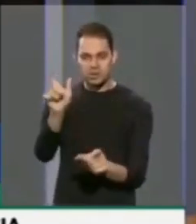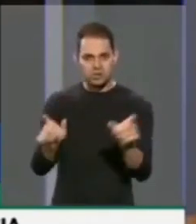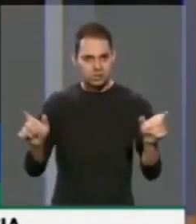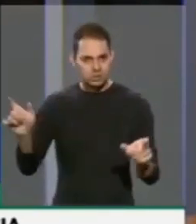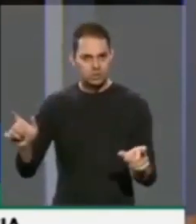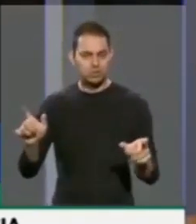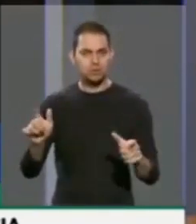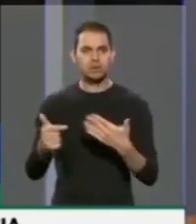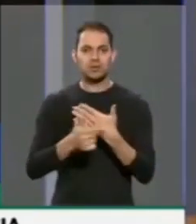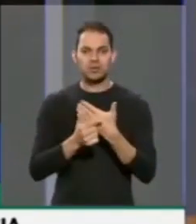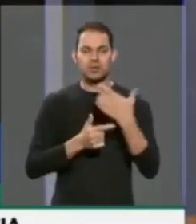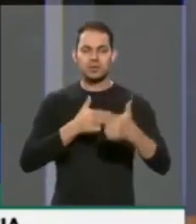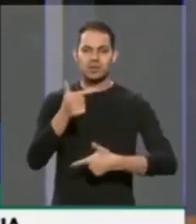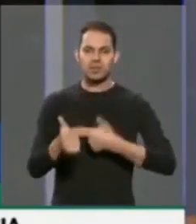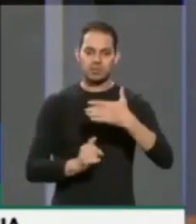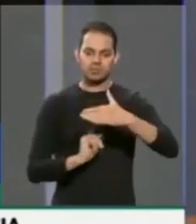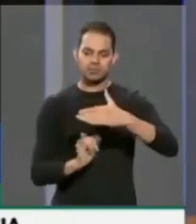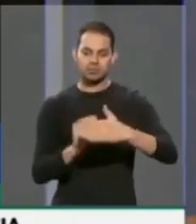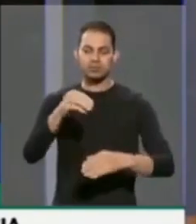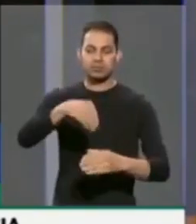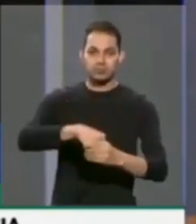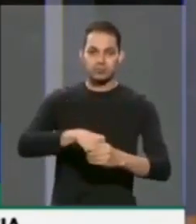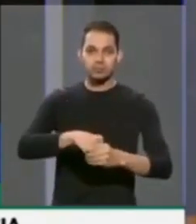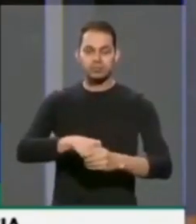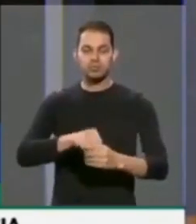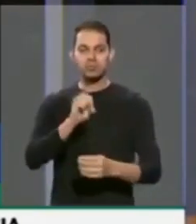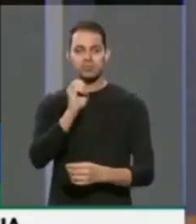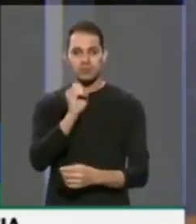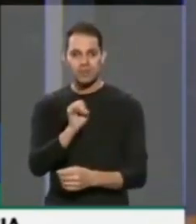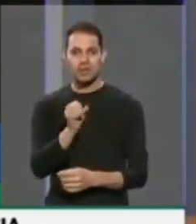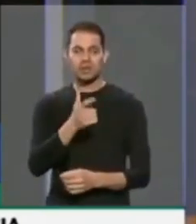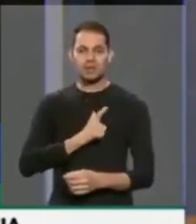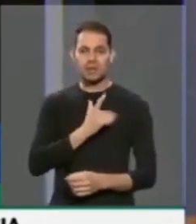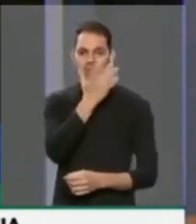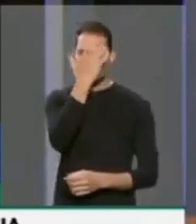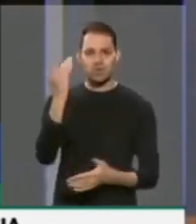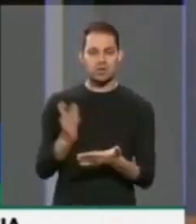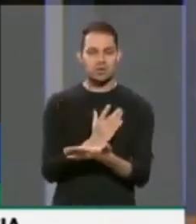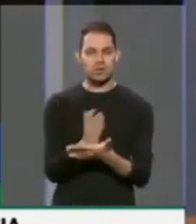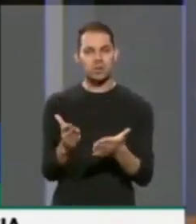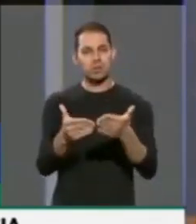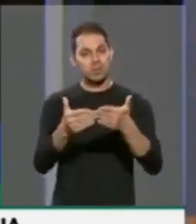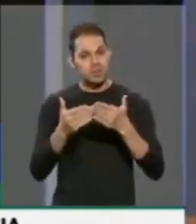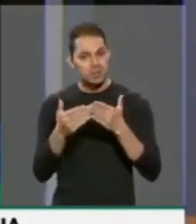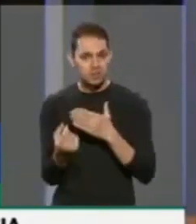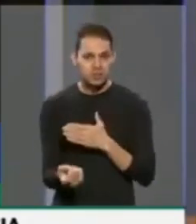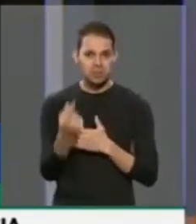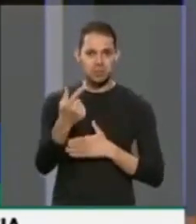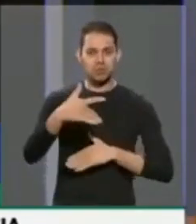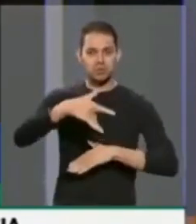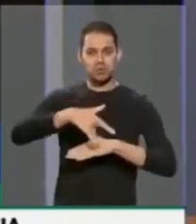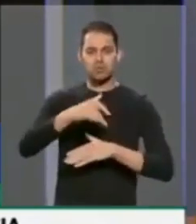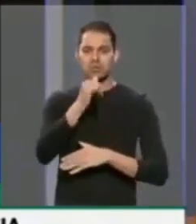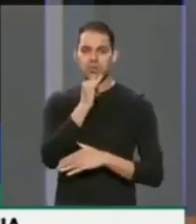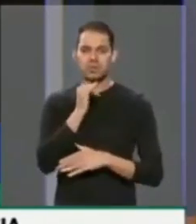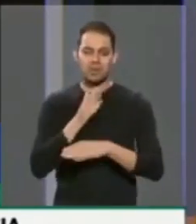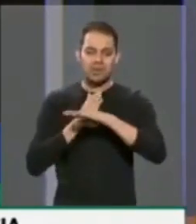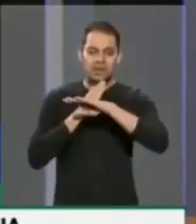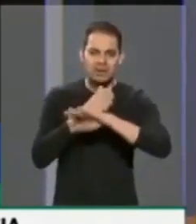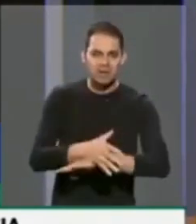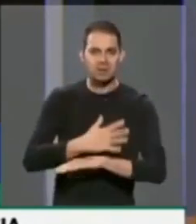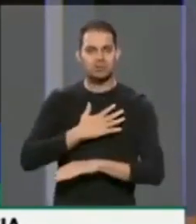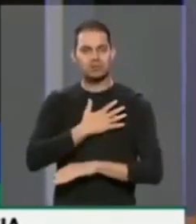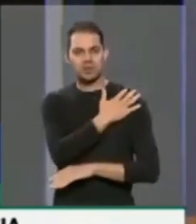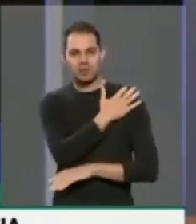cargos, que estão nessas instituições. Se há aqueles que fazem pedidos absurdos, como as cinco, intervenção militar,